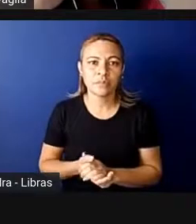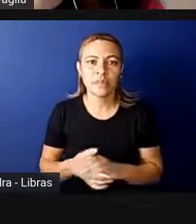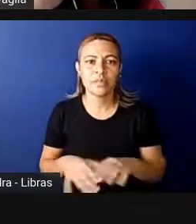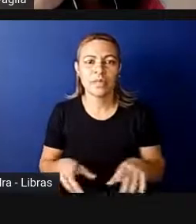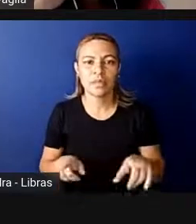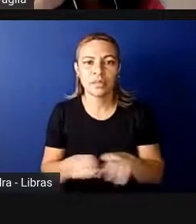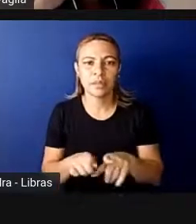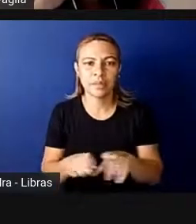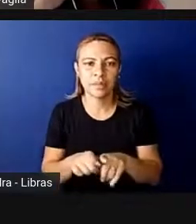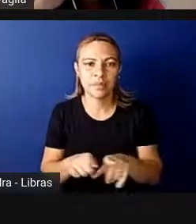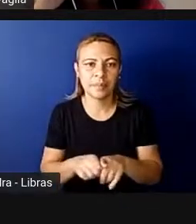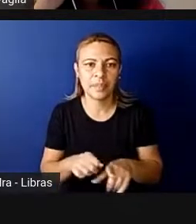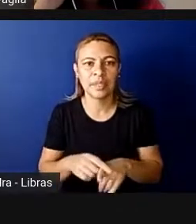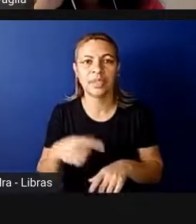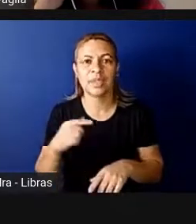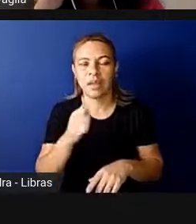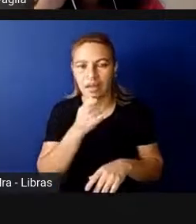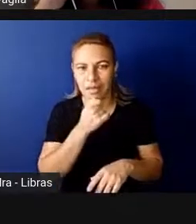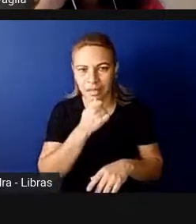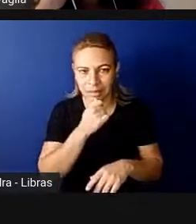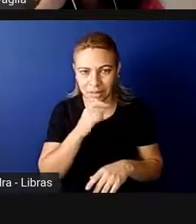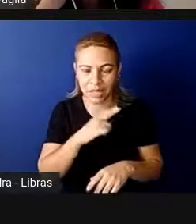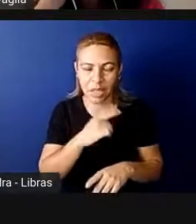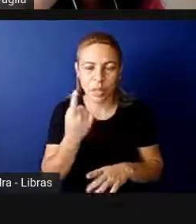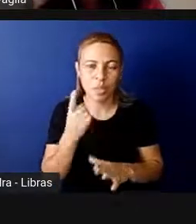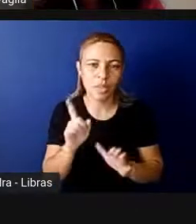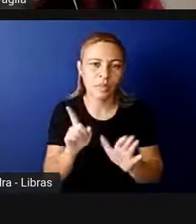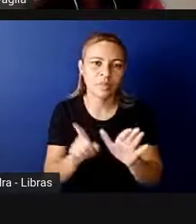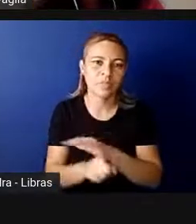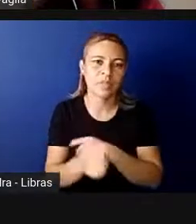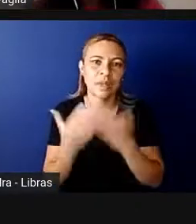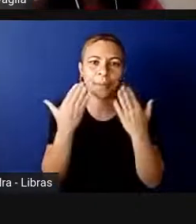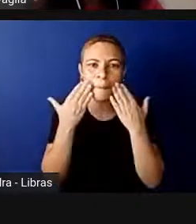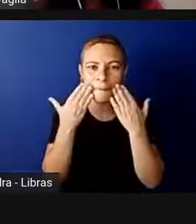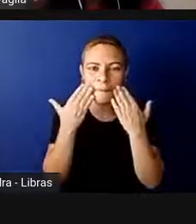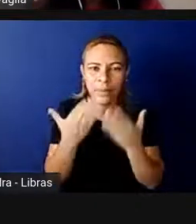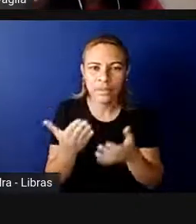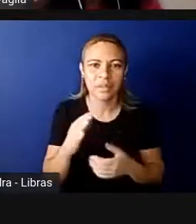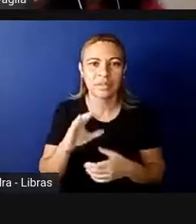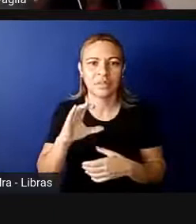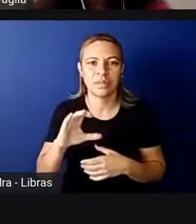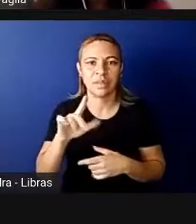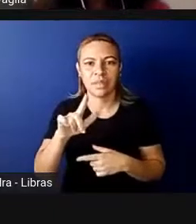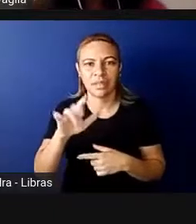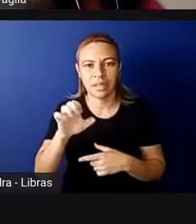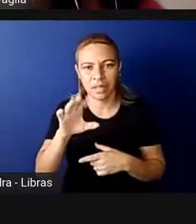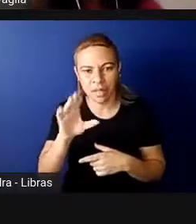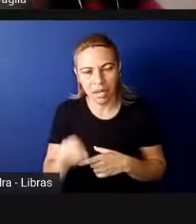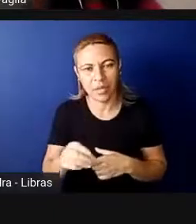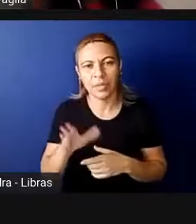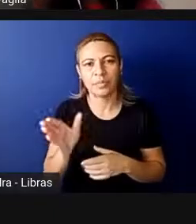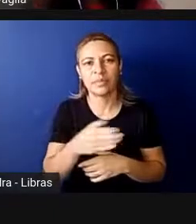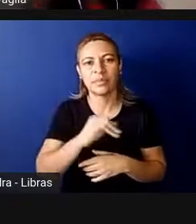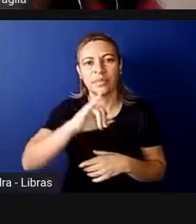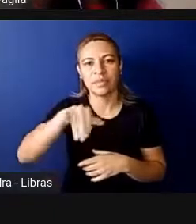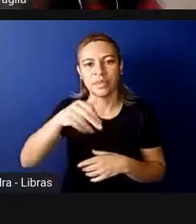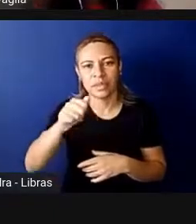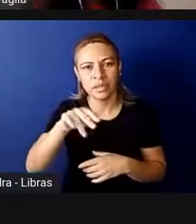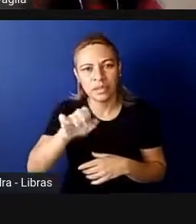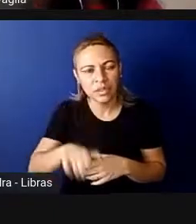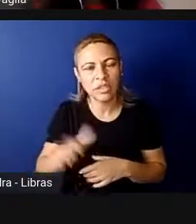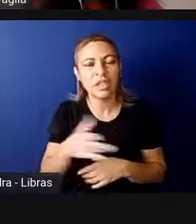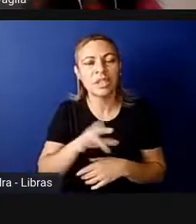ainda uma questão aqui, apresentada também pela Cléo, pela Jane, pelo Ronaldo,